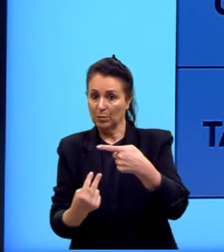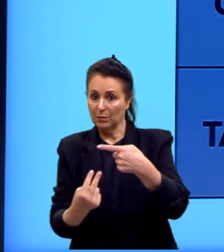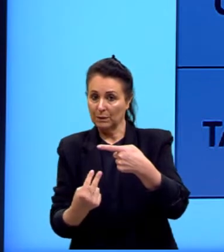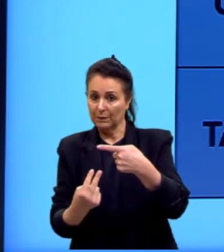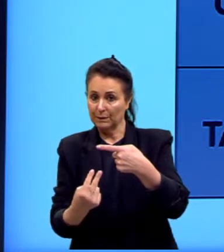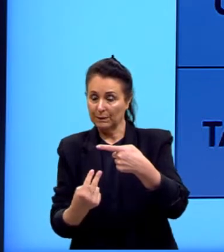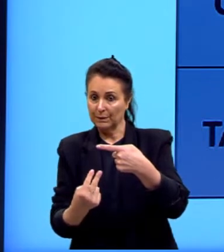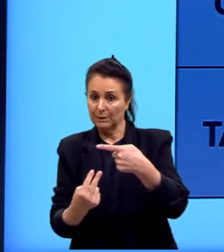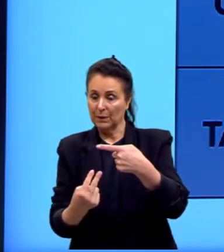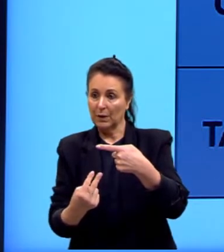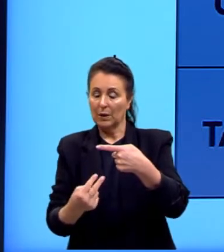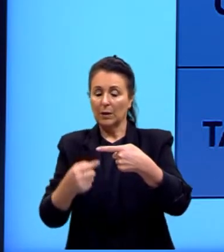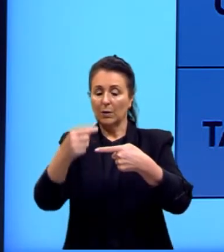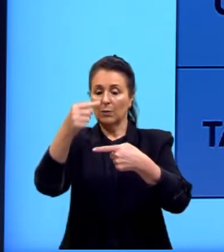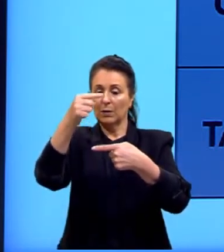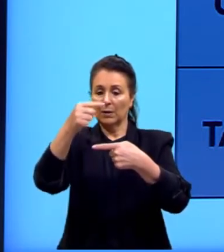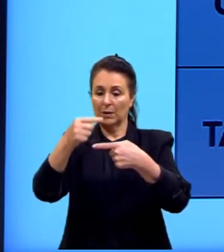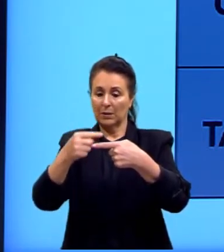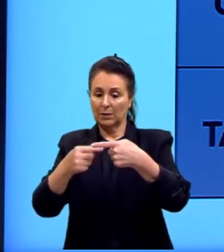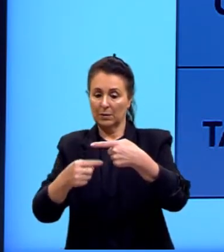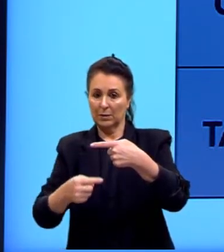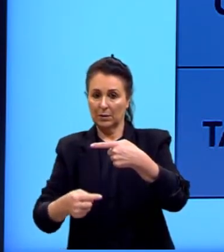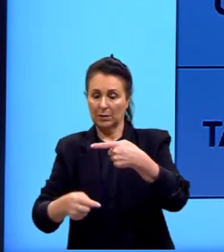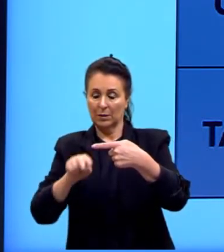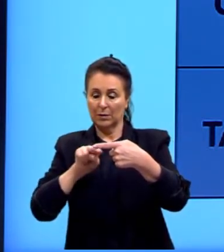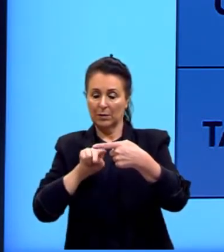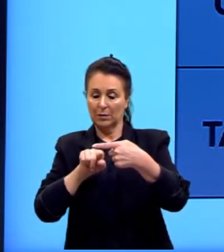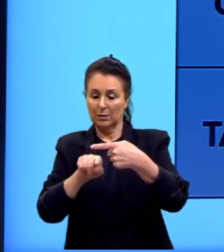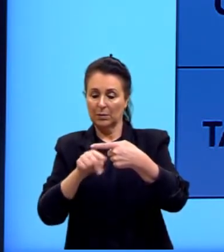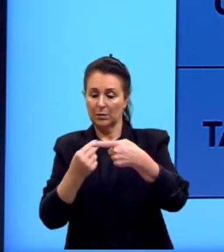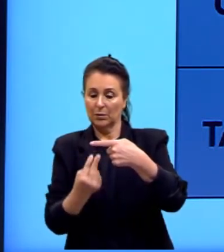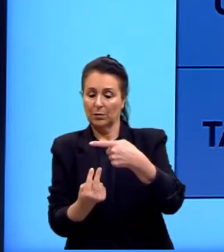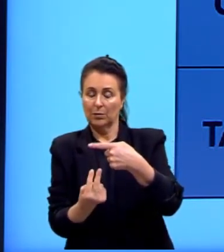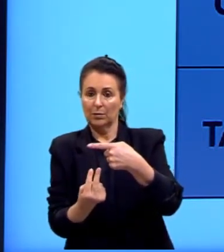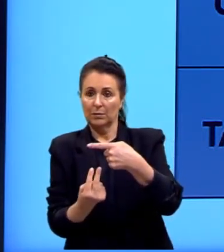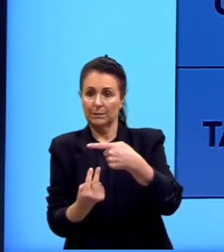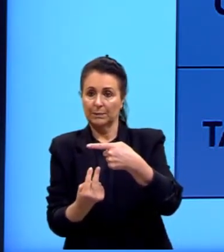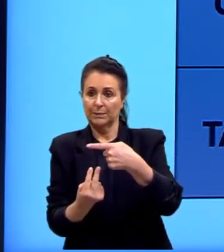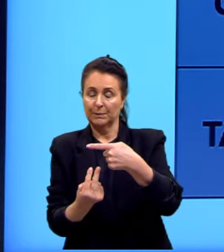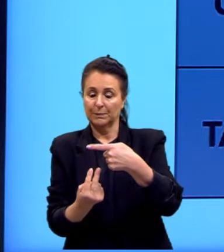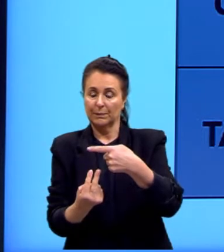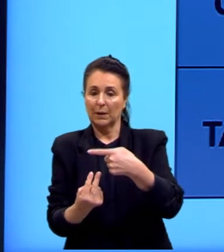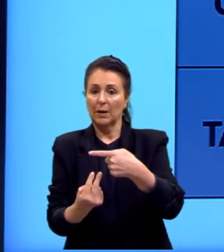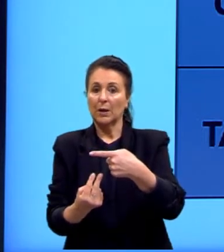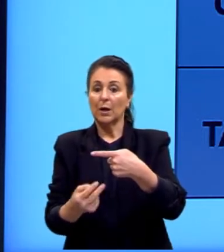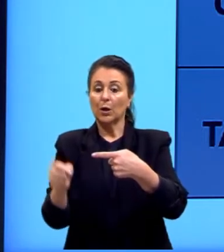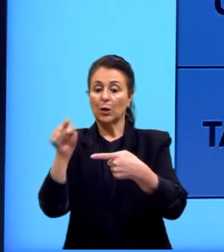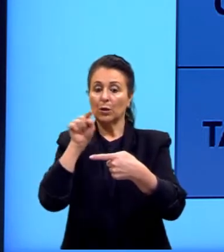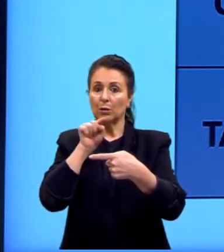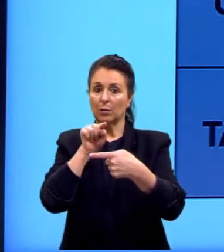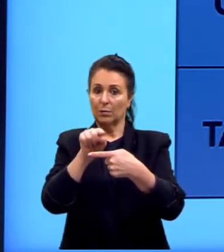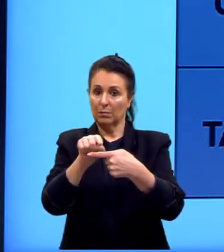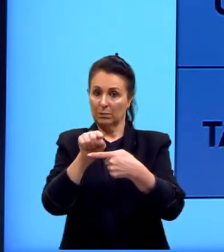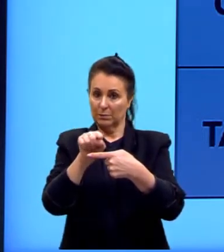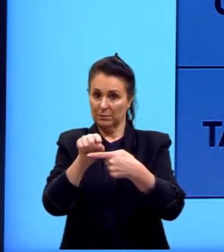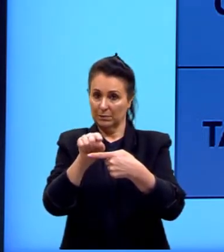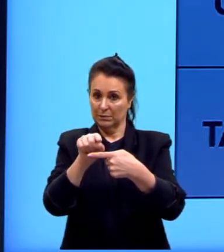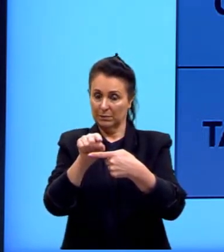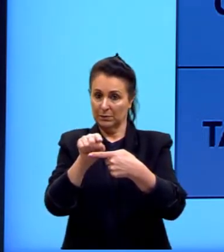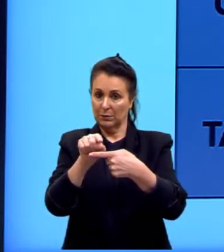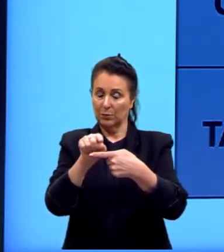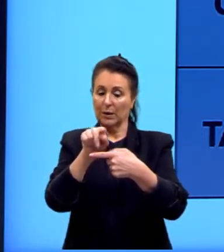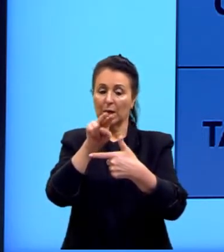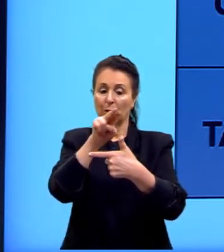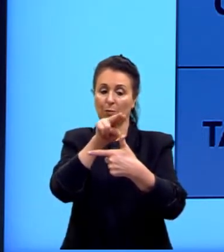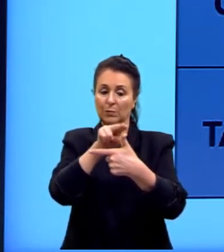Então, em cada linha, marcamos ali o denominador 2. No numerador, nós marcamos no seno